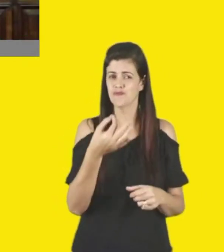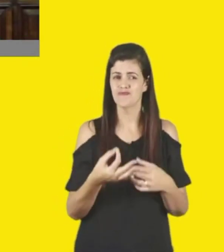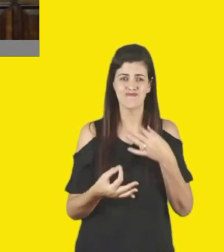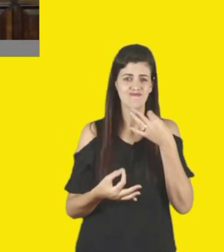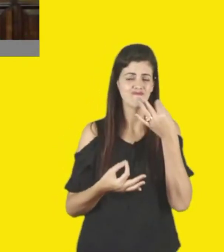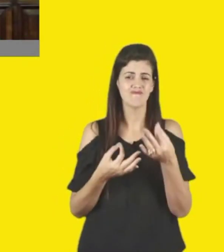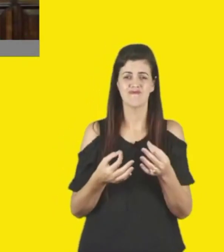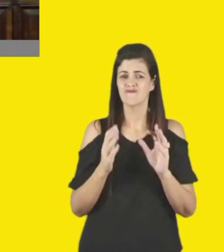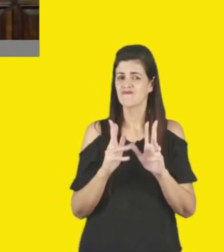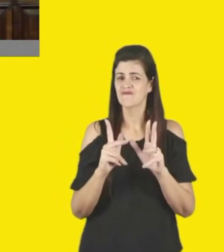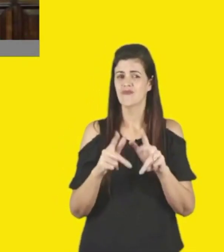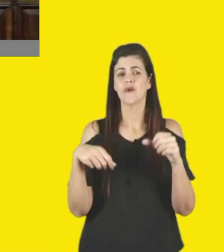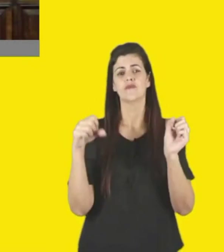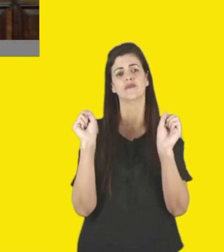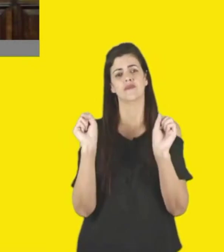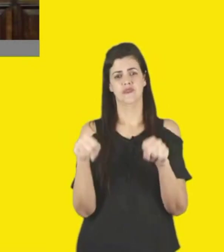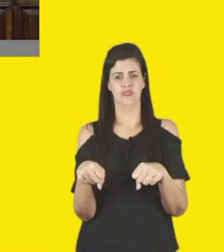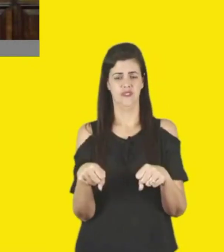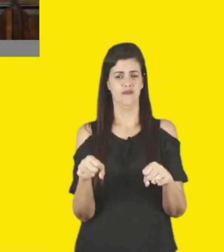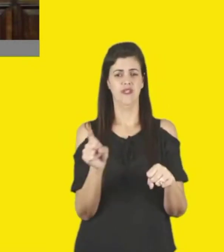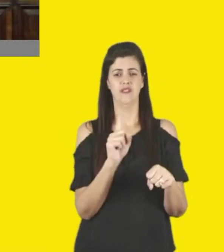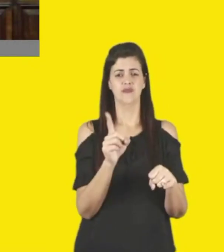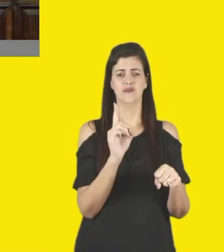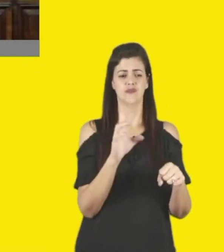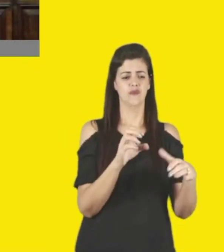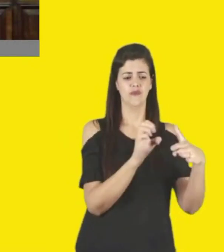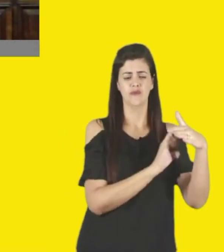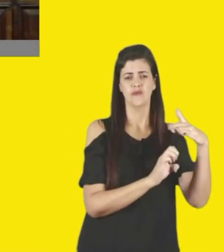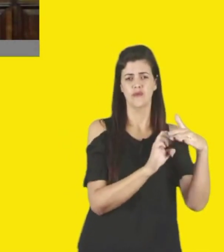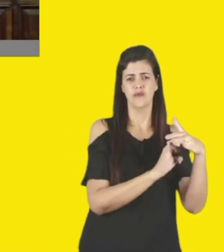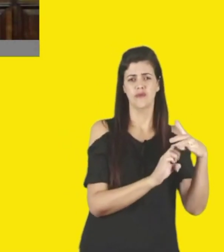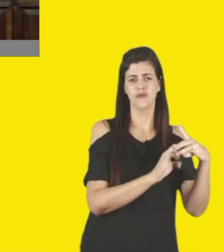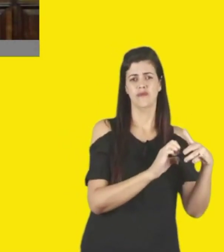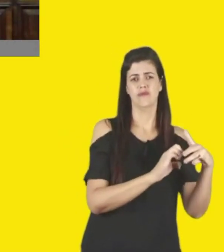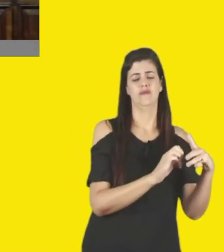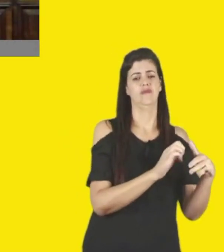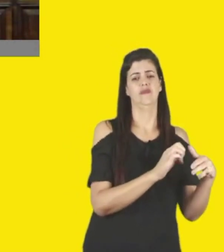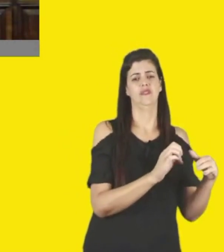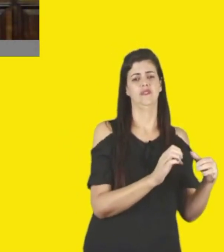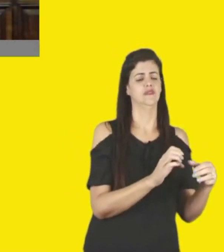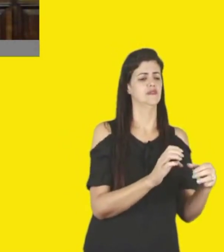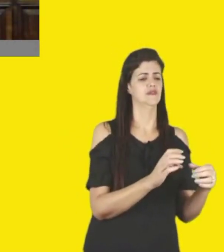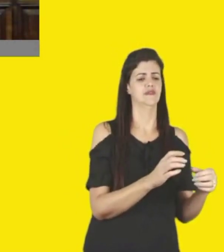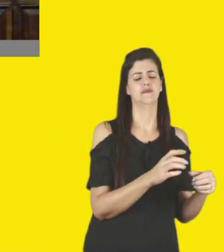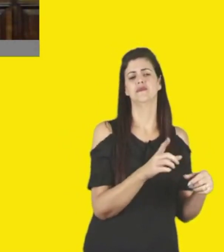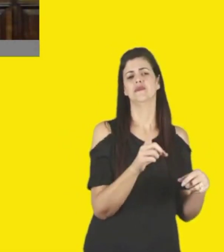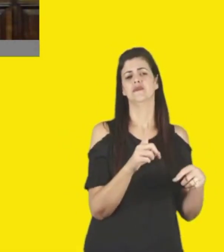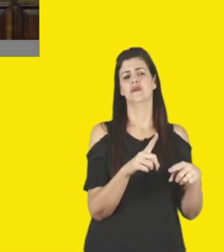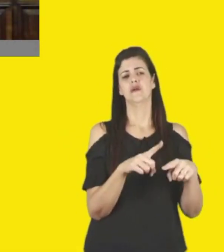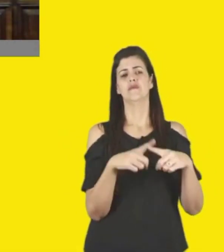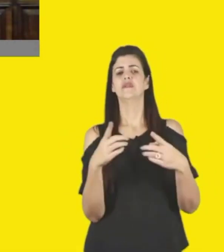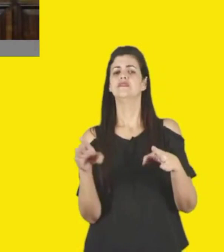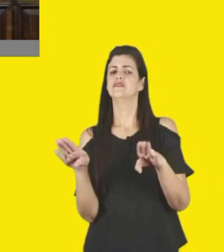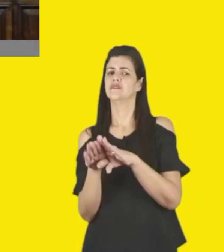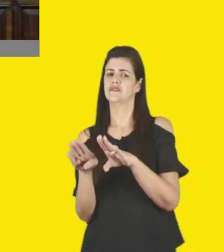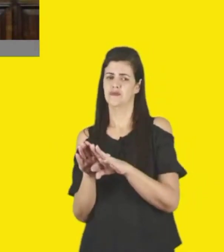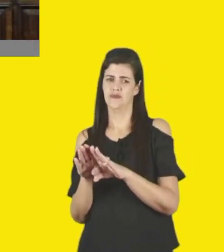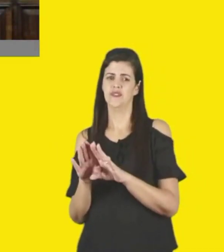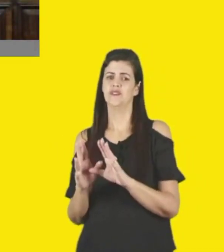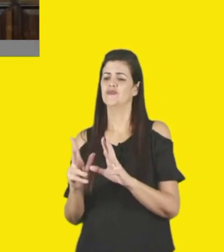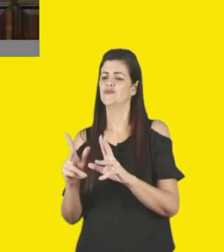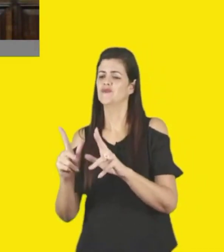privada, mas pela área pública, também participando e dando espaço para essas escutas, junto a todos os artistas que